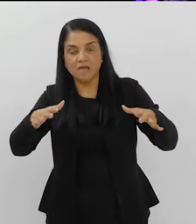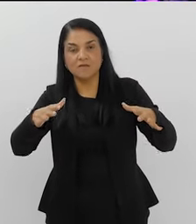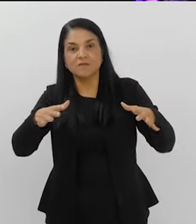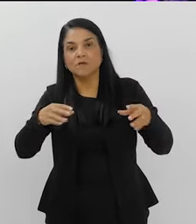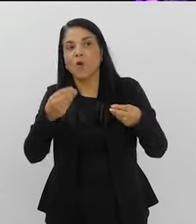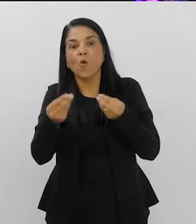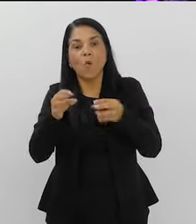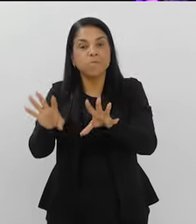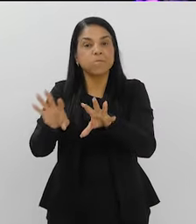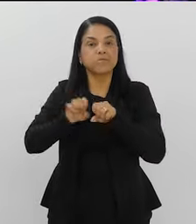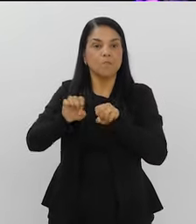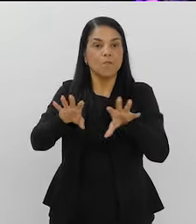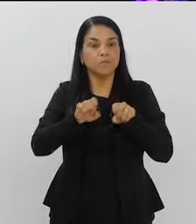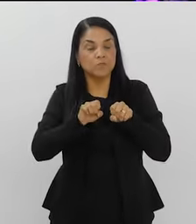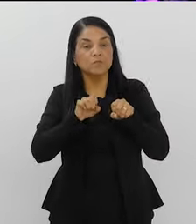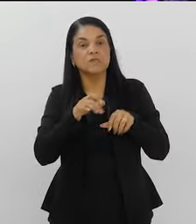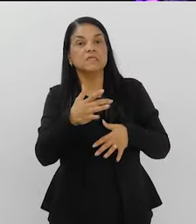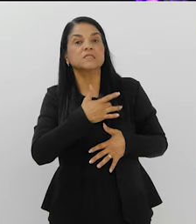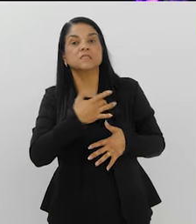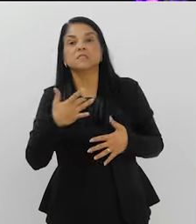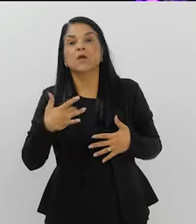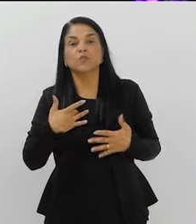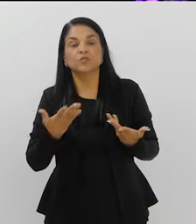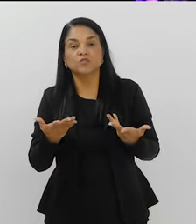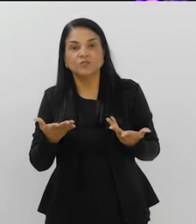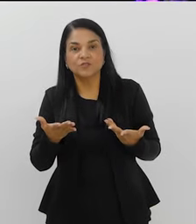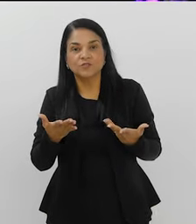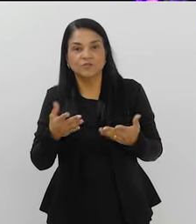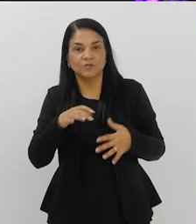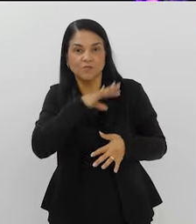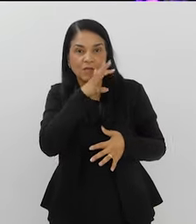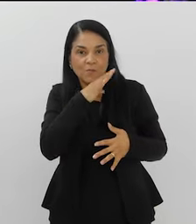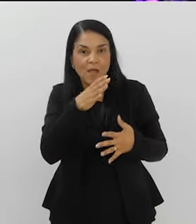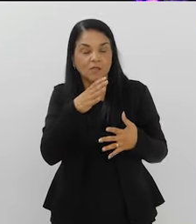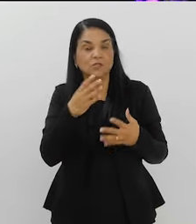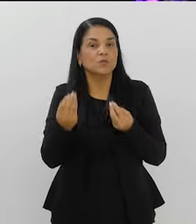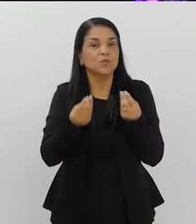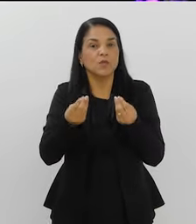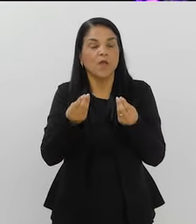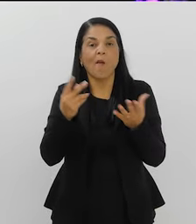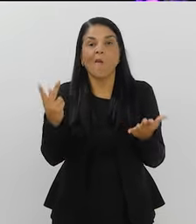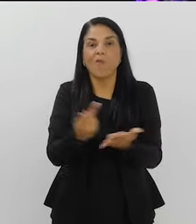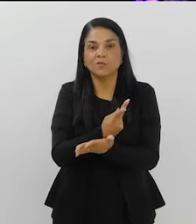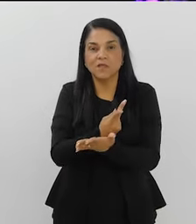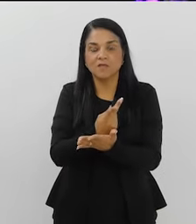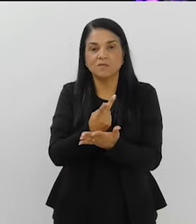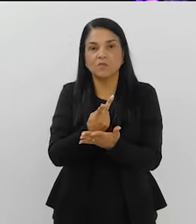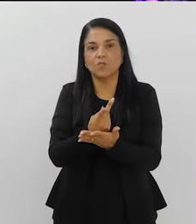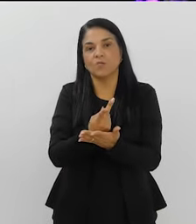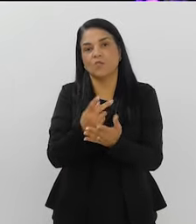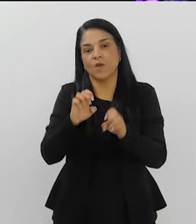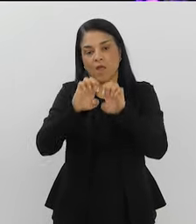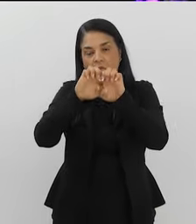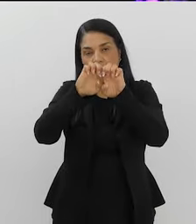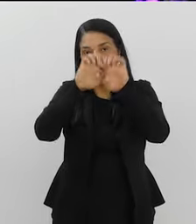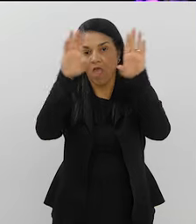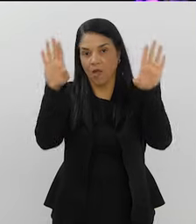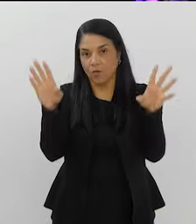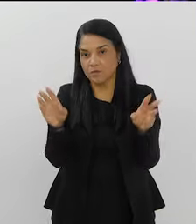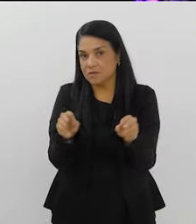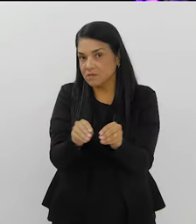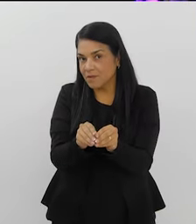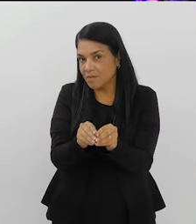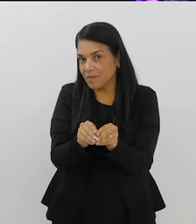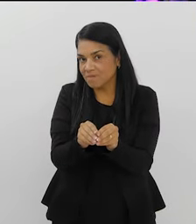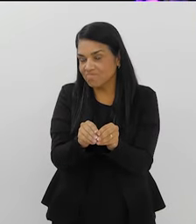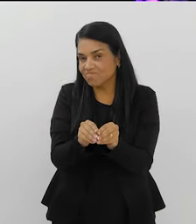com esses organismos? O que acontece com a saúde desses organismos? O que acontece com o ecossistema a partir de toda essa exposição? Porque